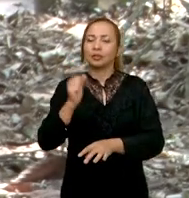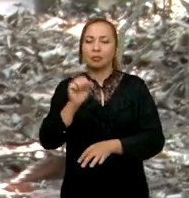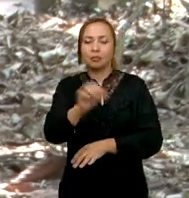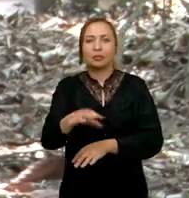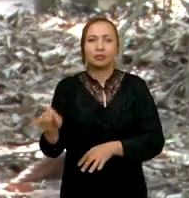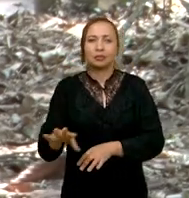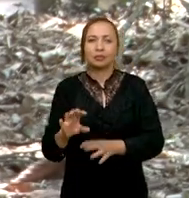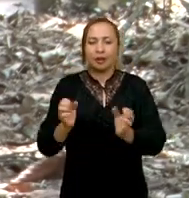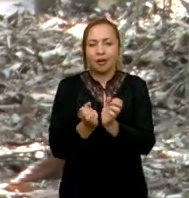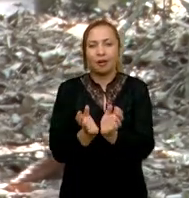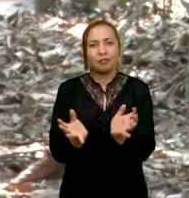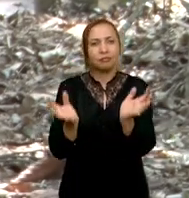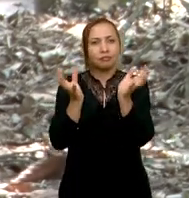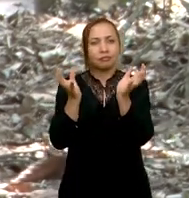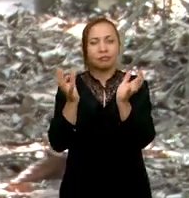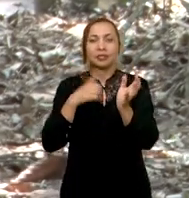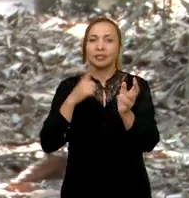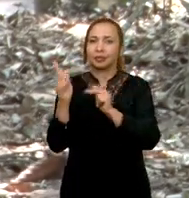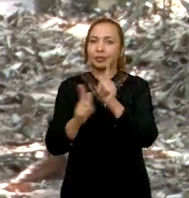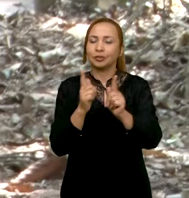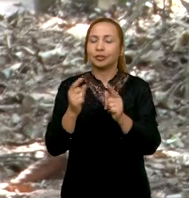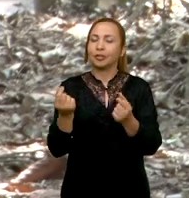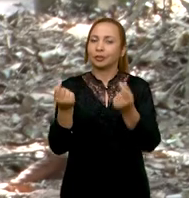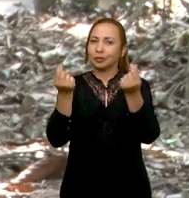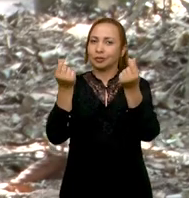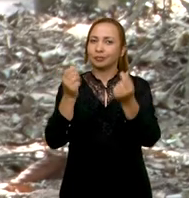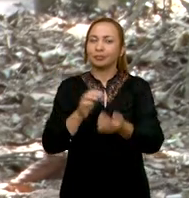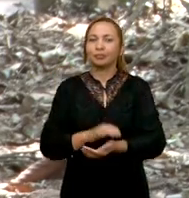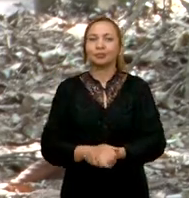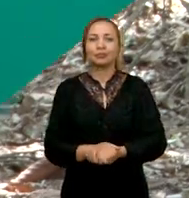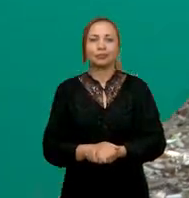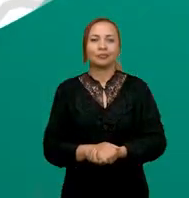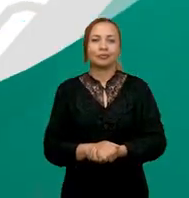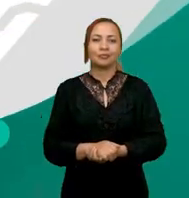plantar alface e gerar renda extra para o pequeno produtor.